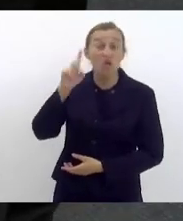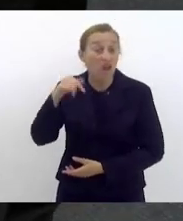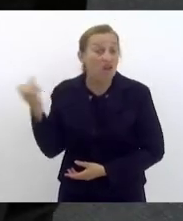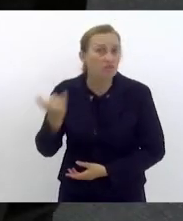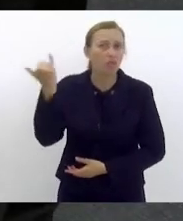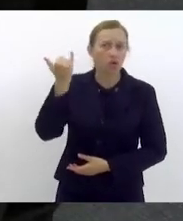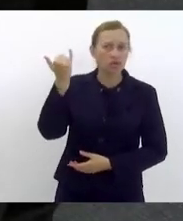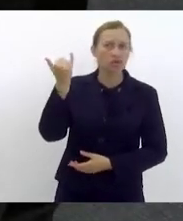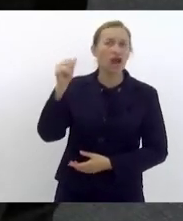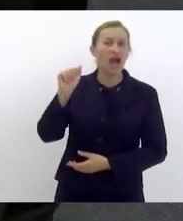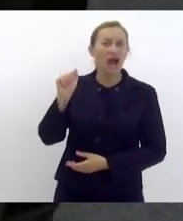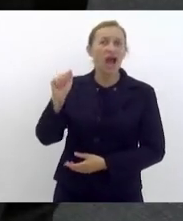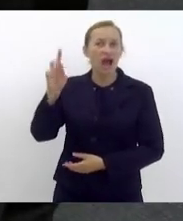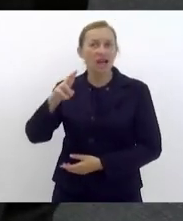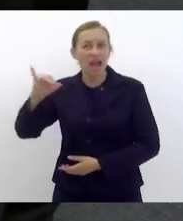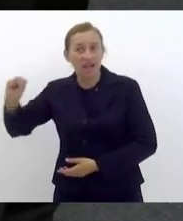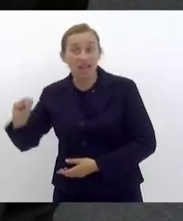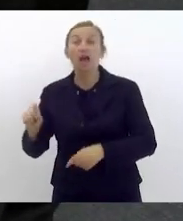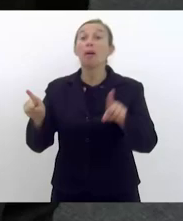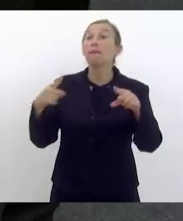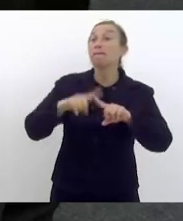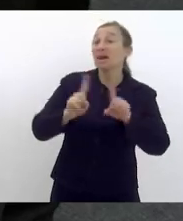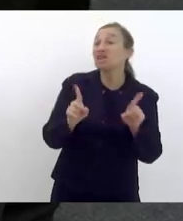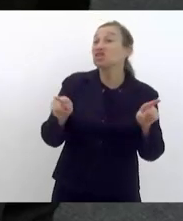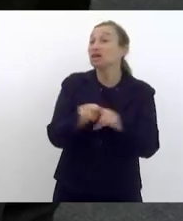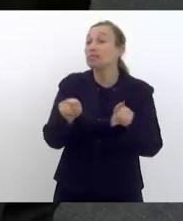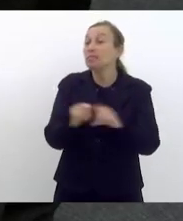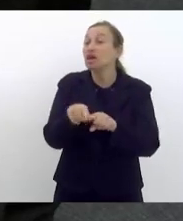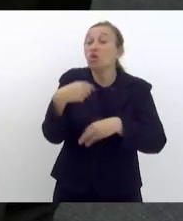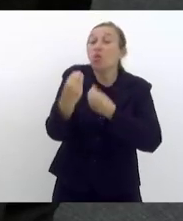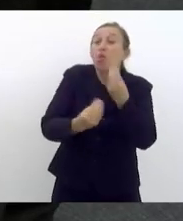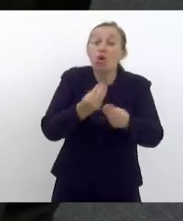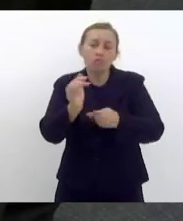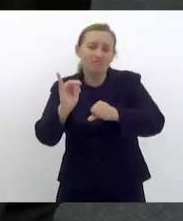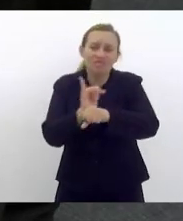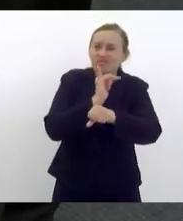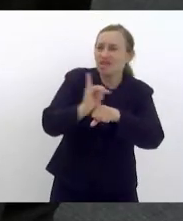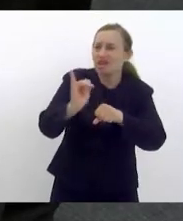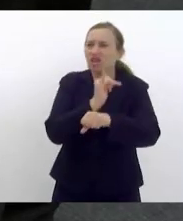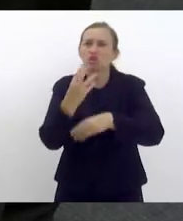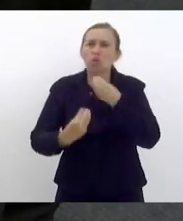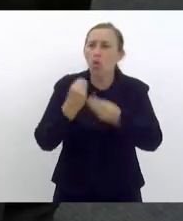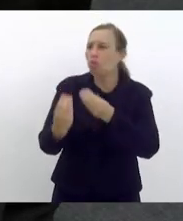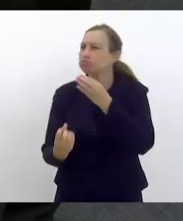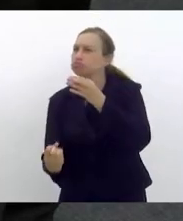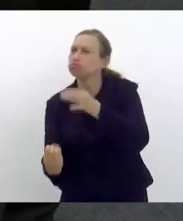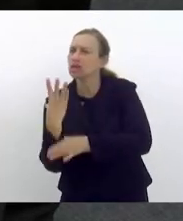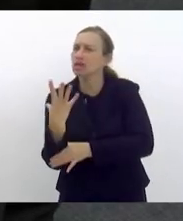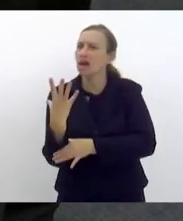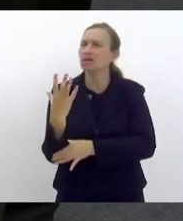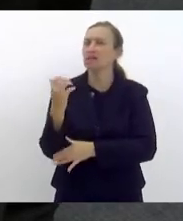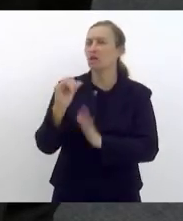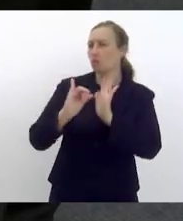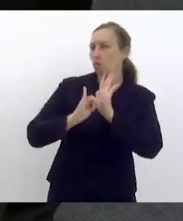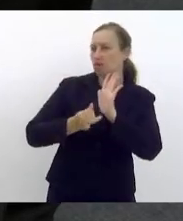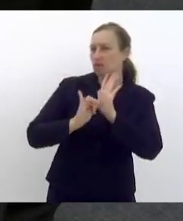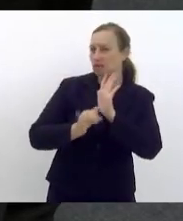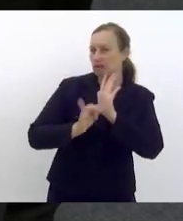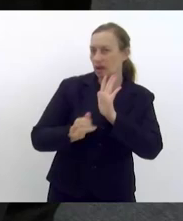importante dos arraiais, mas, sobretudo, pela forma em que foi construído esse edital.